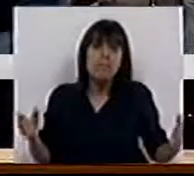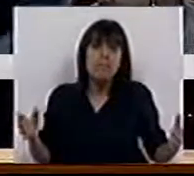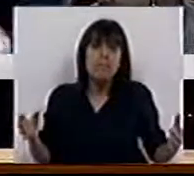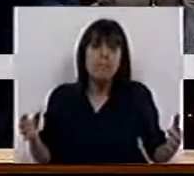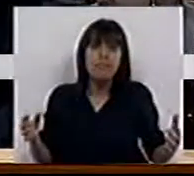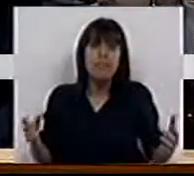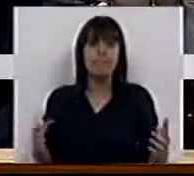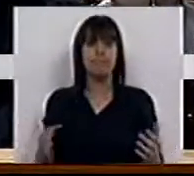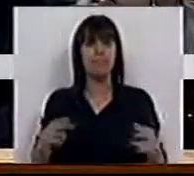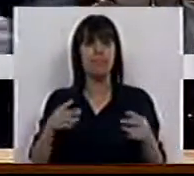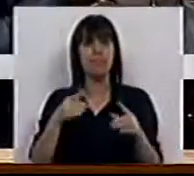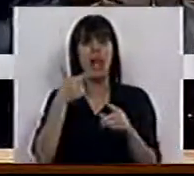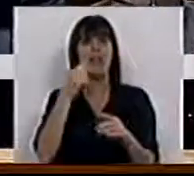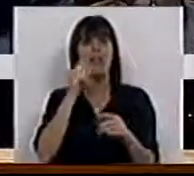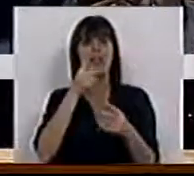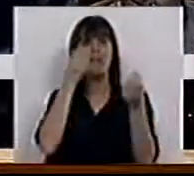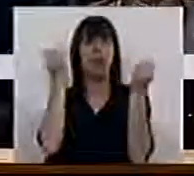é um TGV que se perdeu.